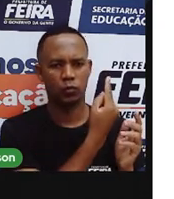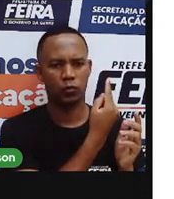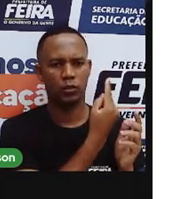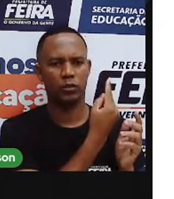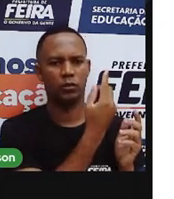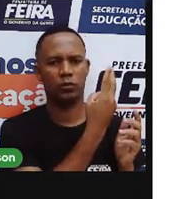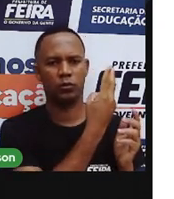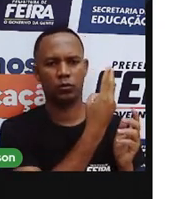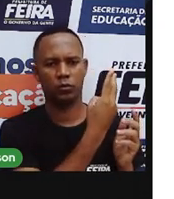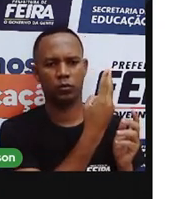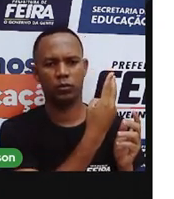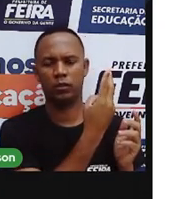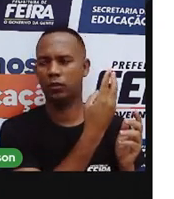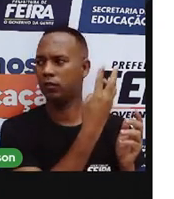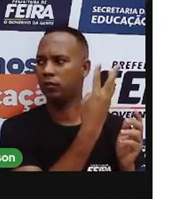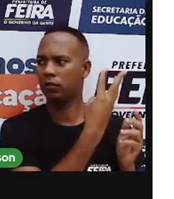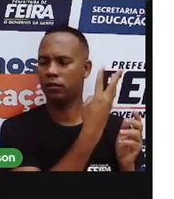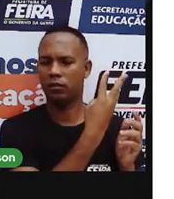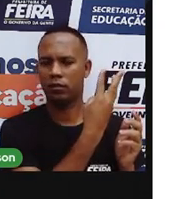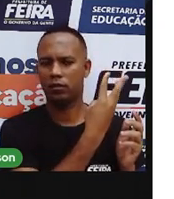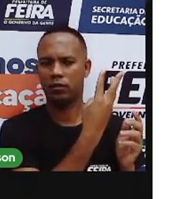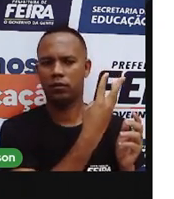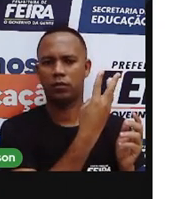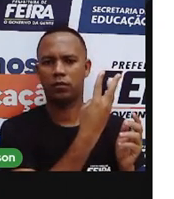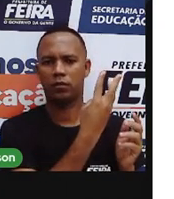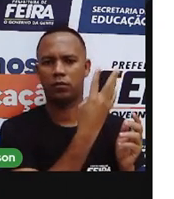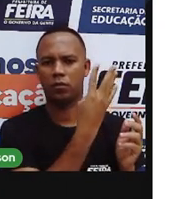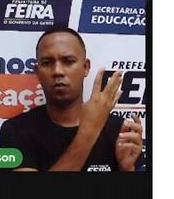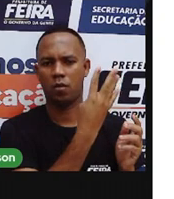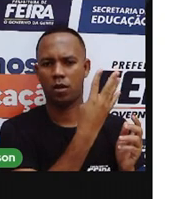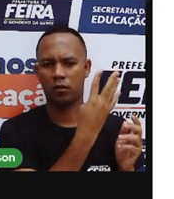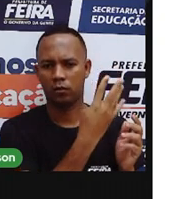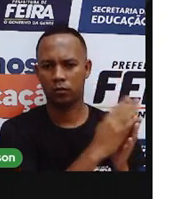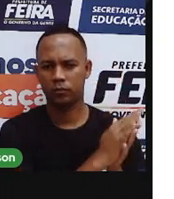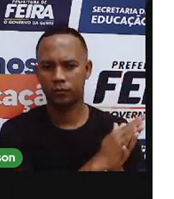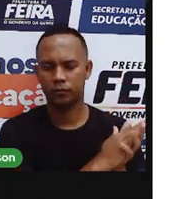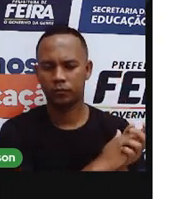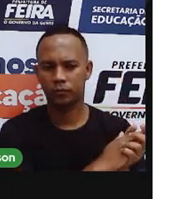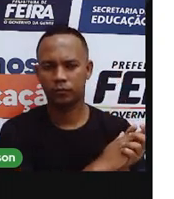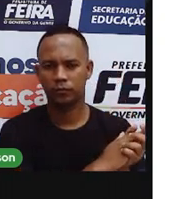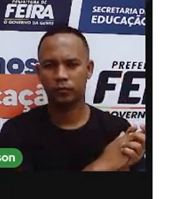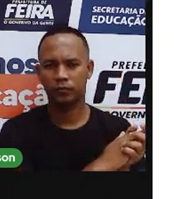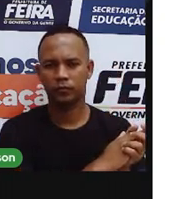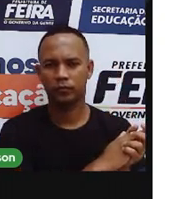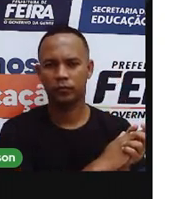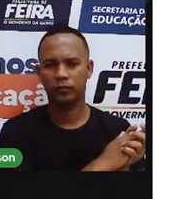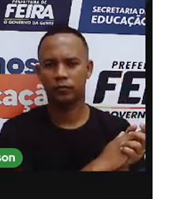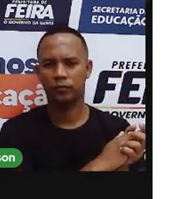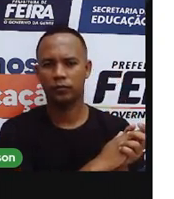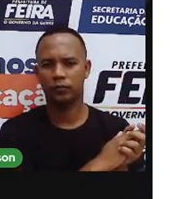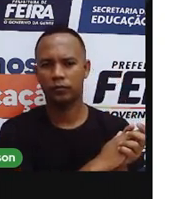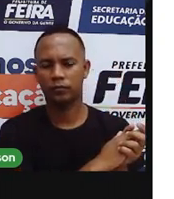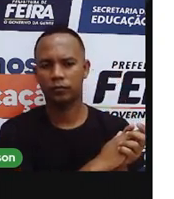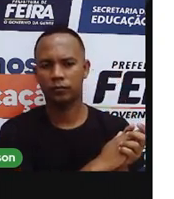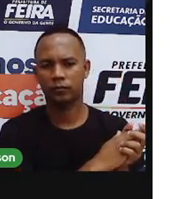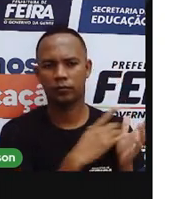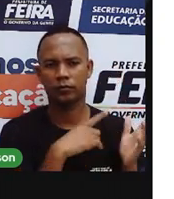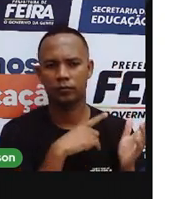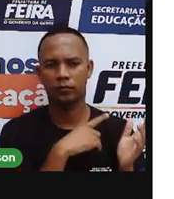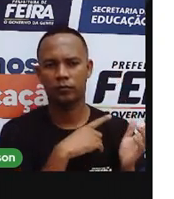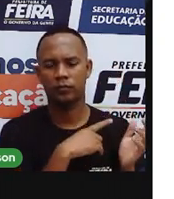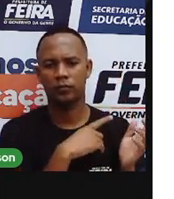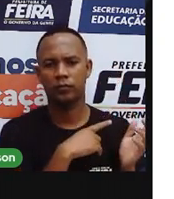três nesse primeiro slide, não é isso? Três o quê? Estrofes. Três, quatro, cinco, seis. Então,